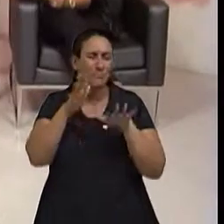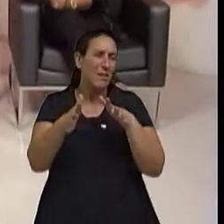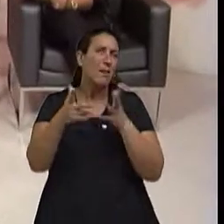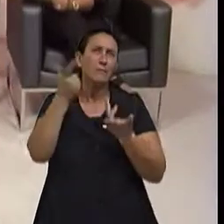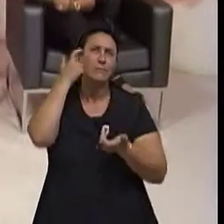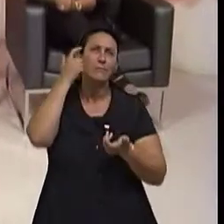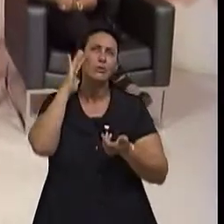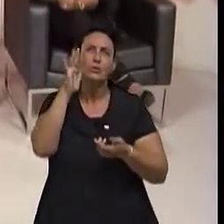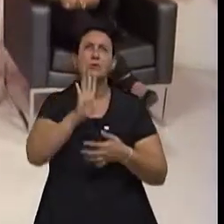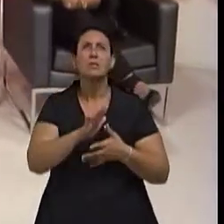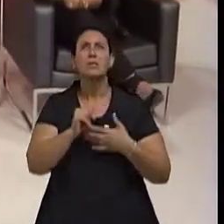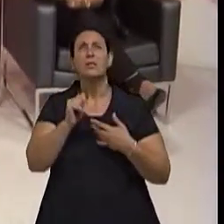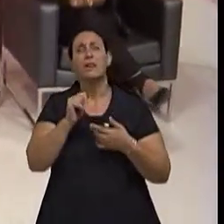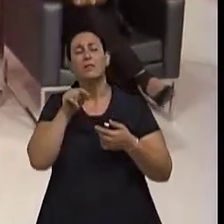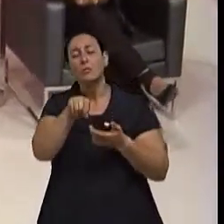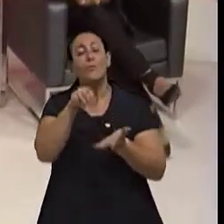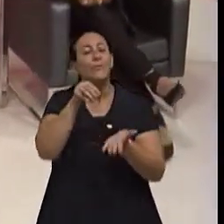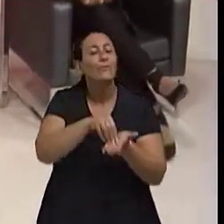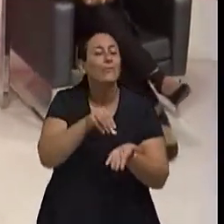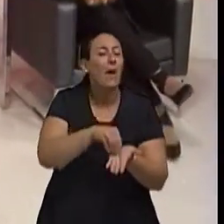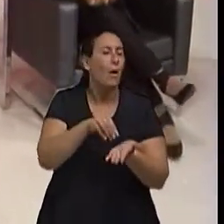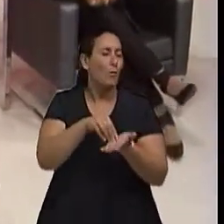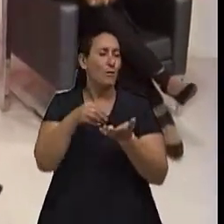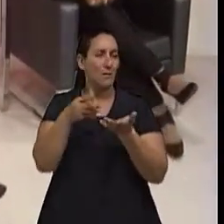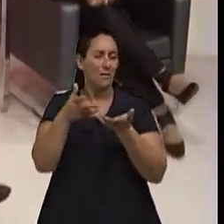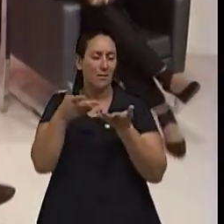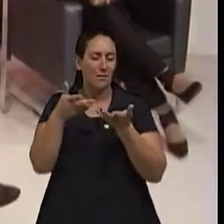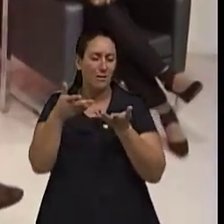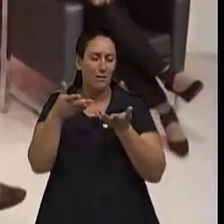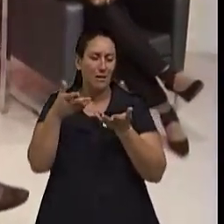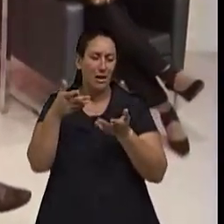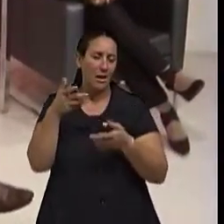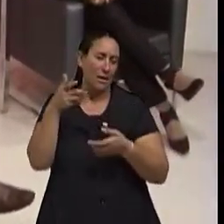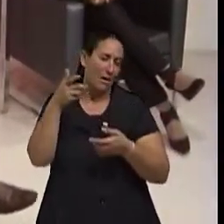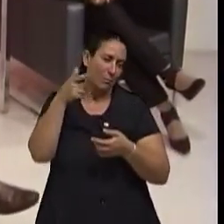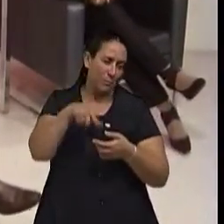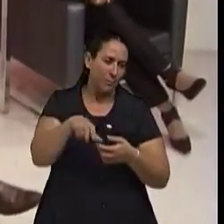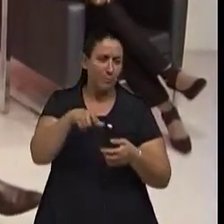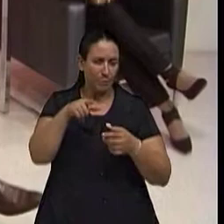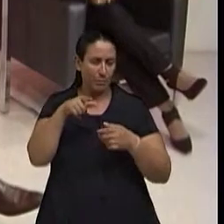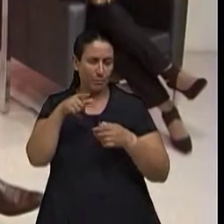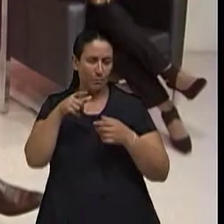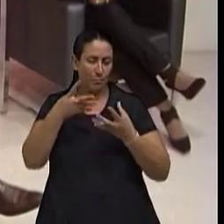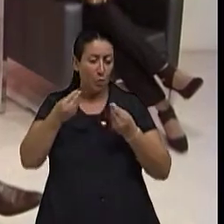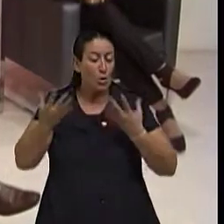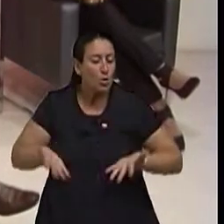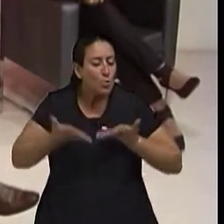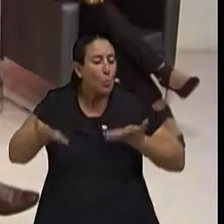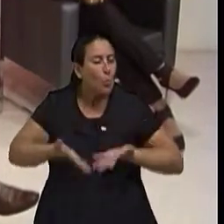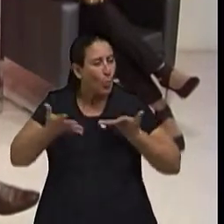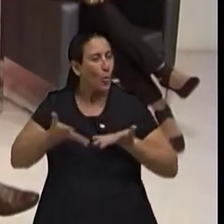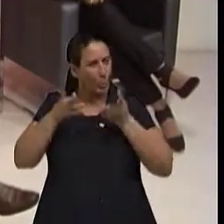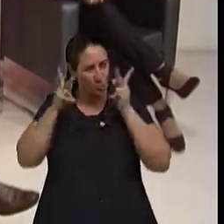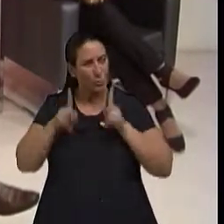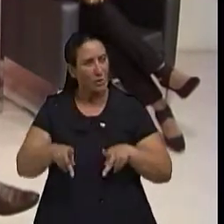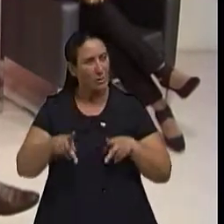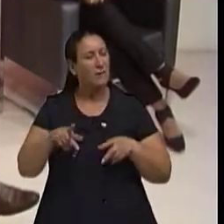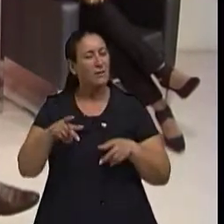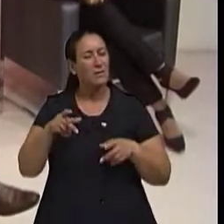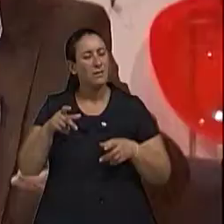alternativa. Isso é a falta de alternativa, né? Então, esse estímulo que acaba acontecendo muitas vezes é por pessoas que